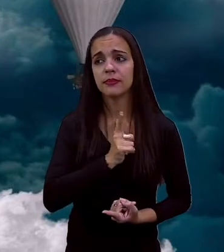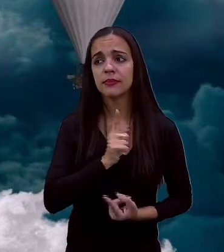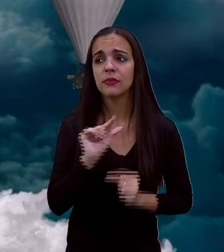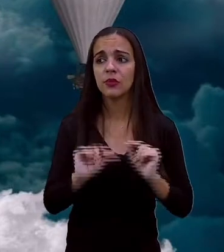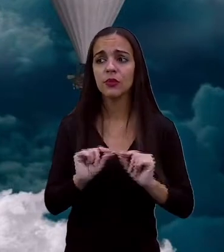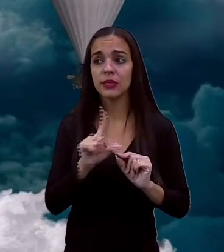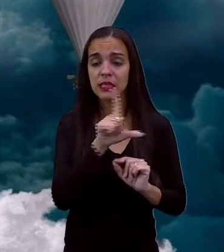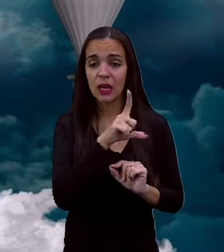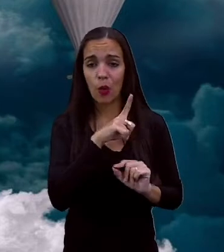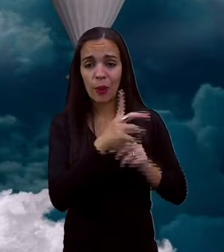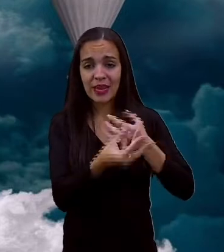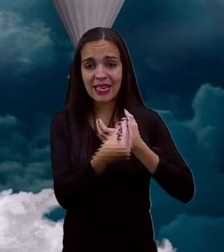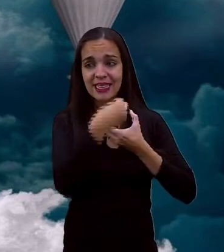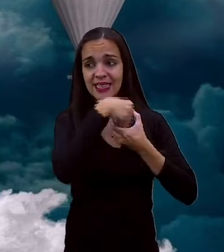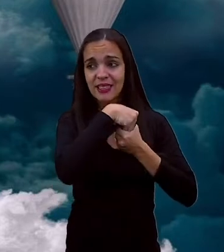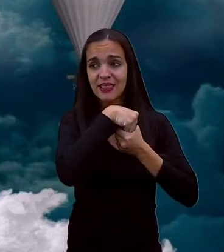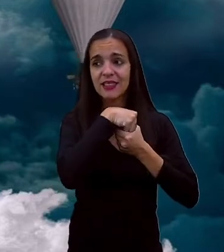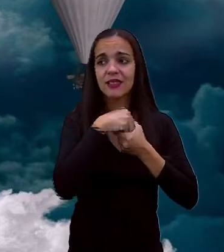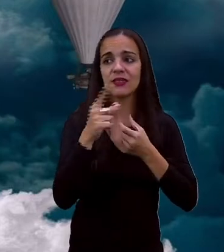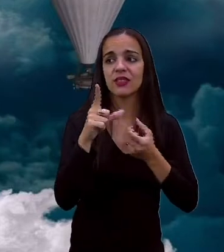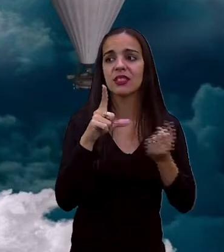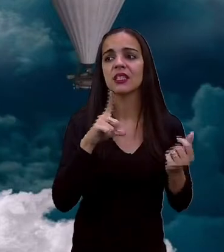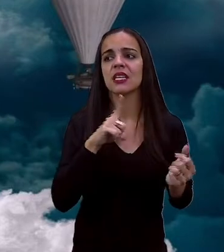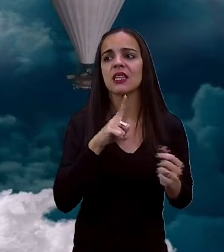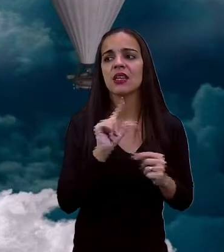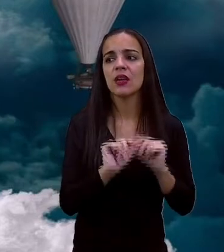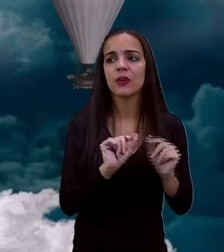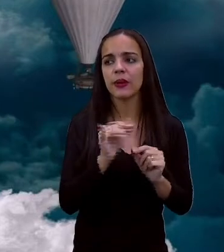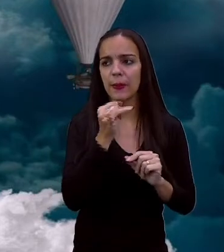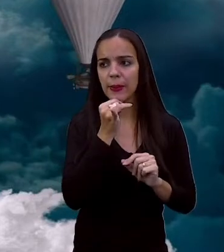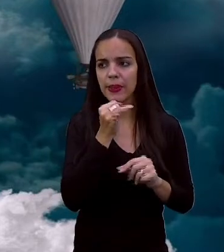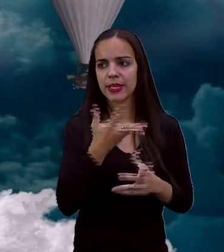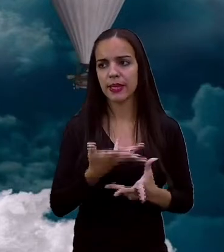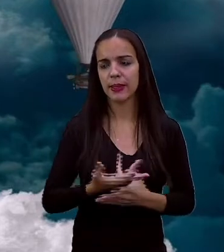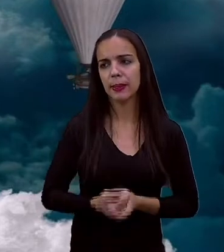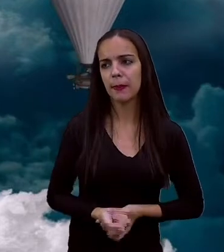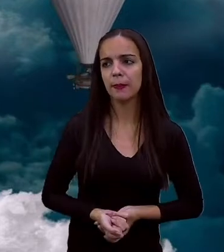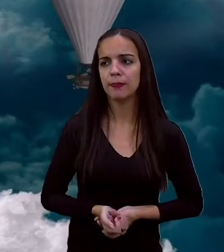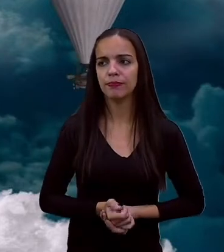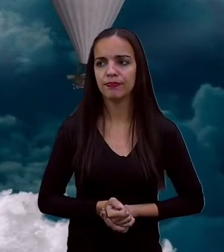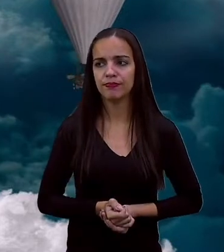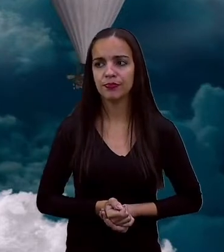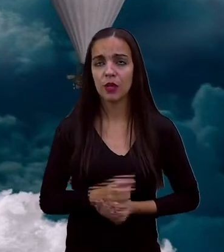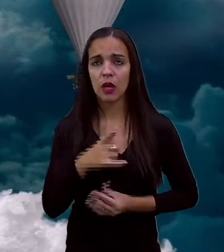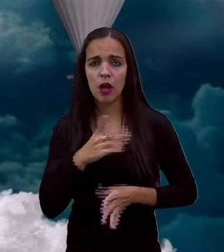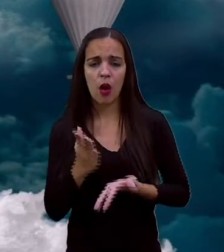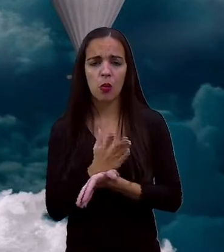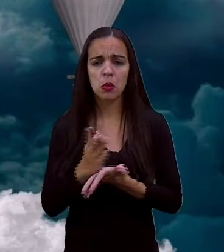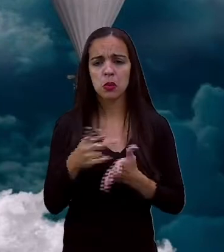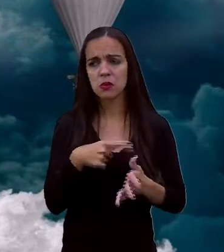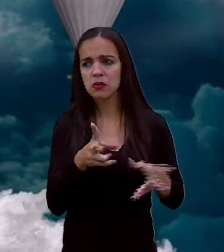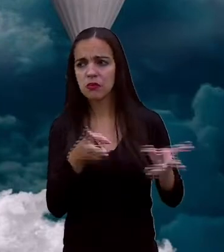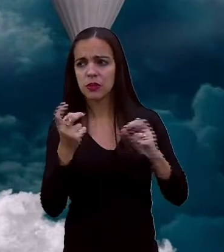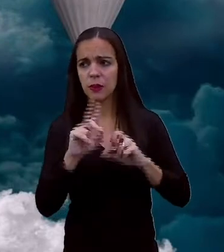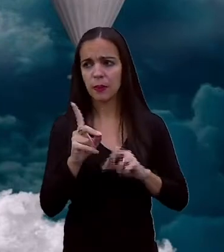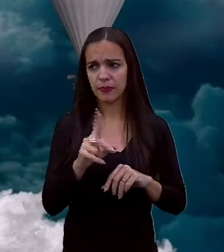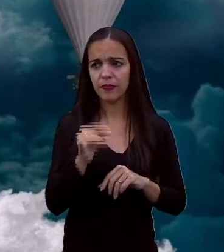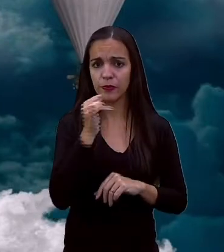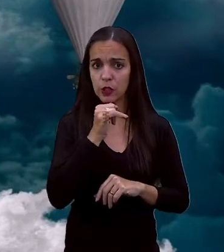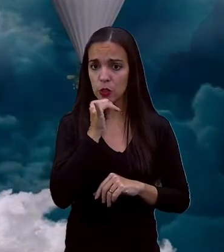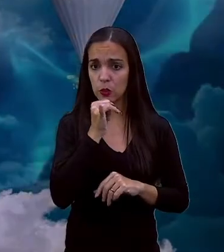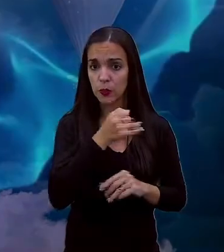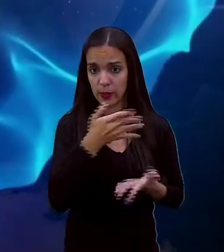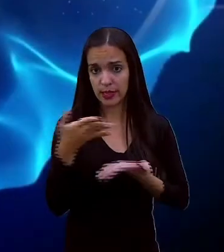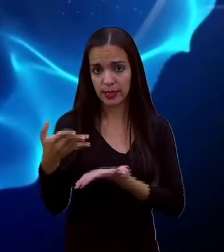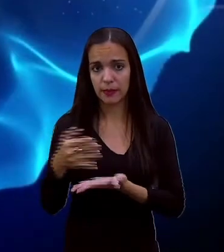internos terão maior ênfase nesse tipo de texto. Vocês vão perceber quando eu trouxer um exemplo aqui pra